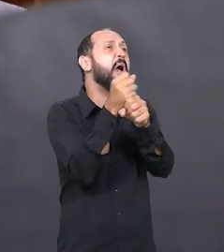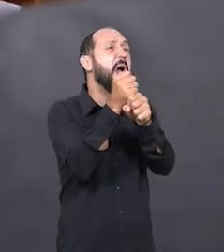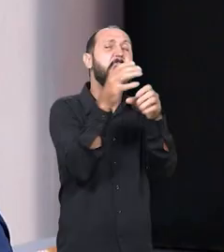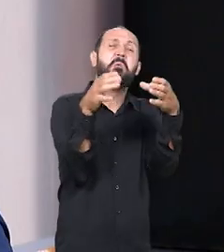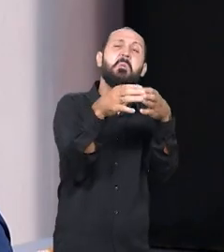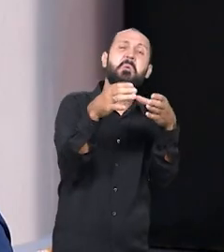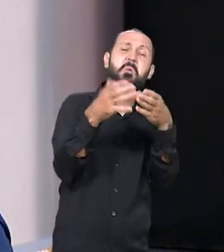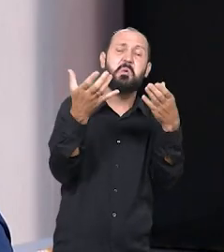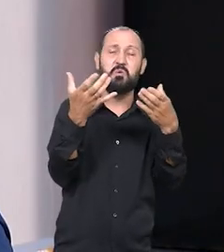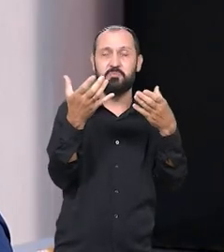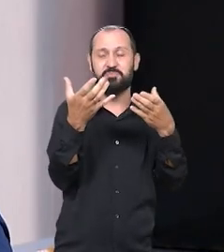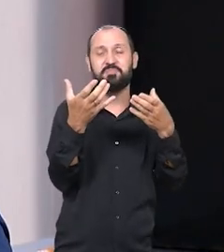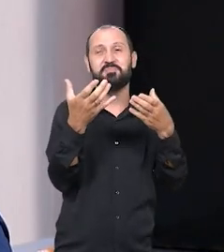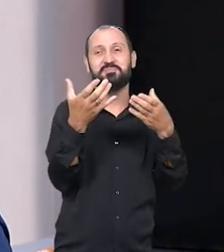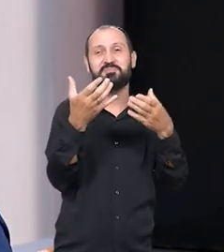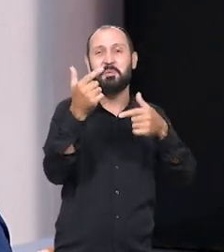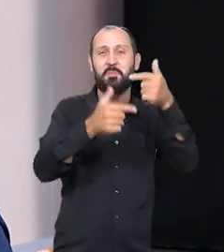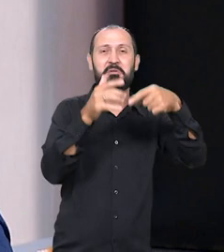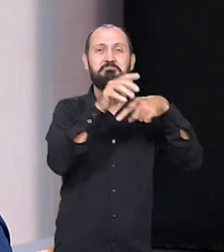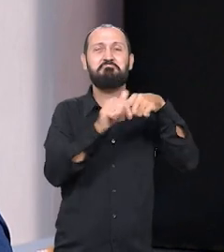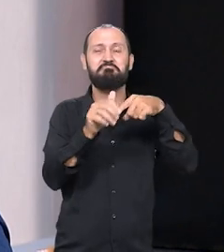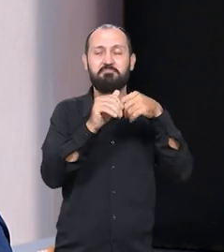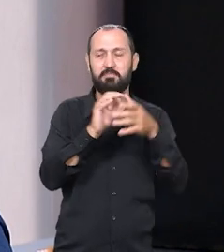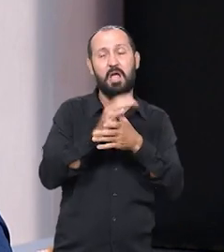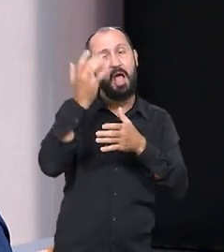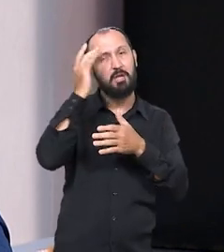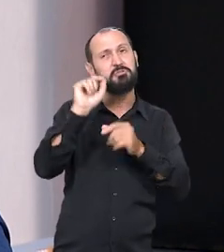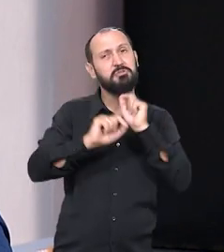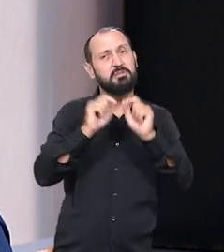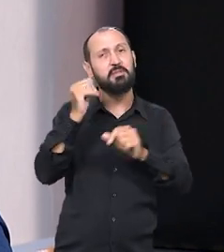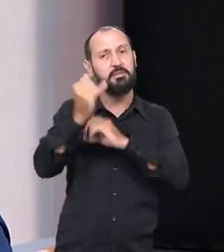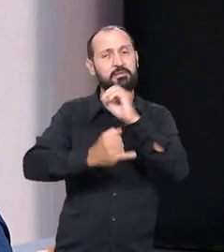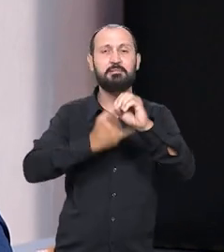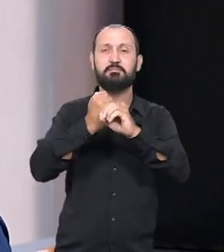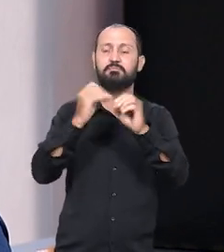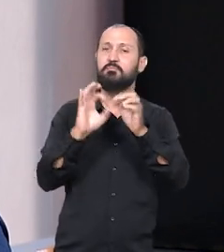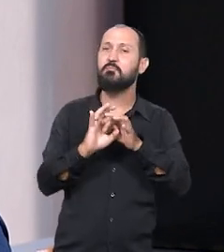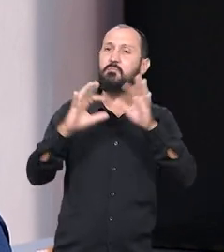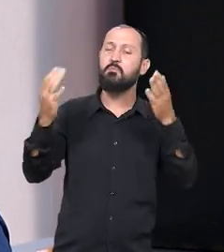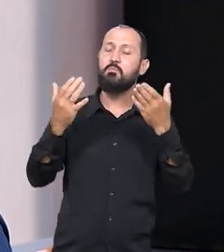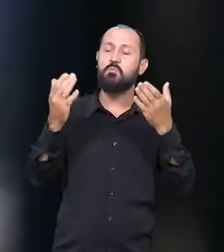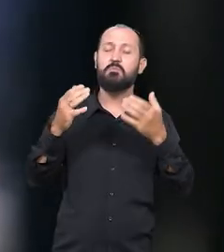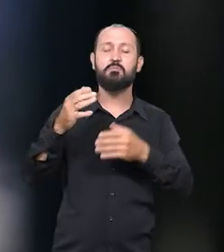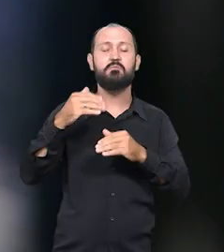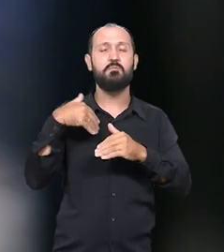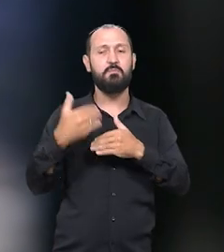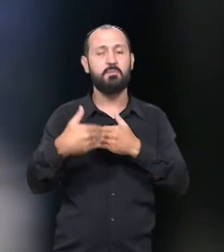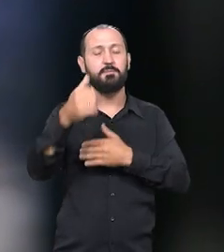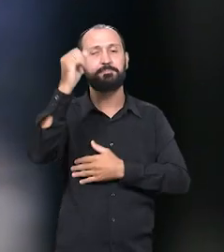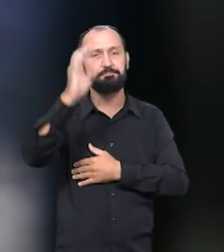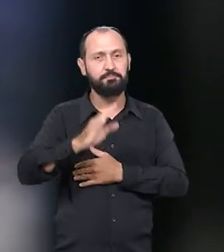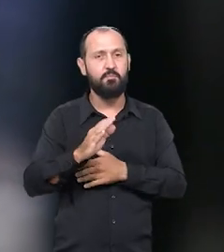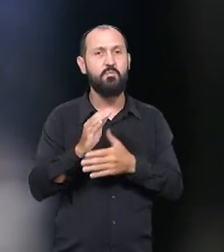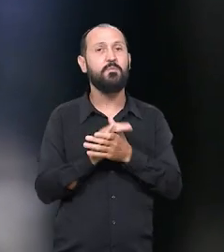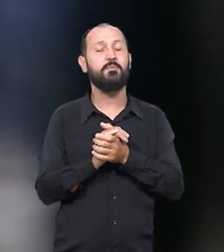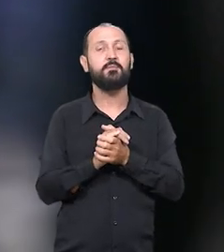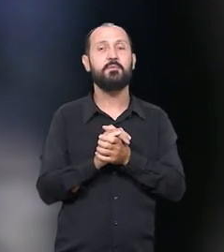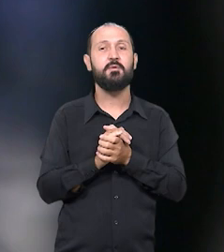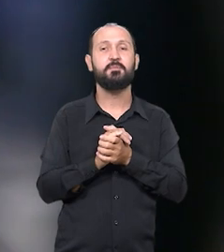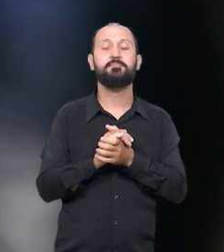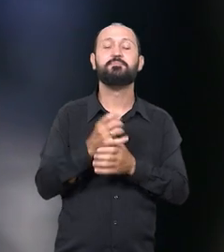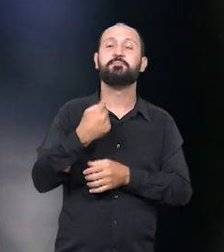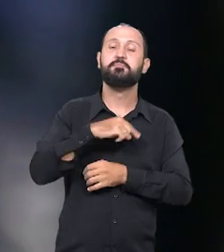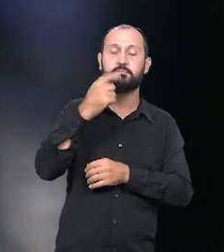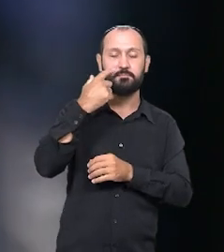políticos. Eu acho que a internet tem um papel fundamental nessa liberdade que ocorre no Brasil hoje e é nisso que a gente aposta